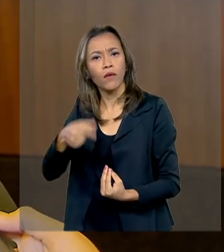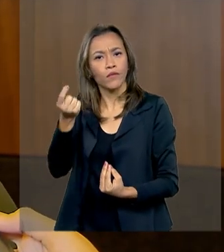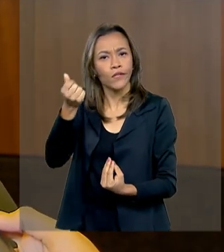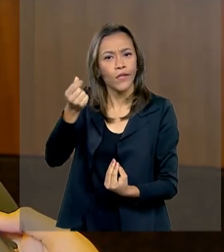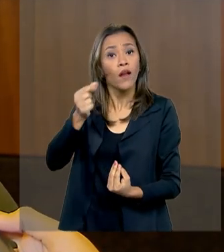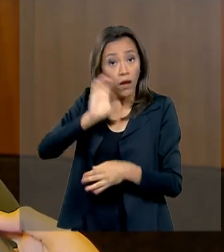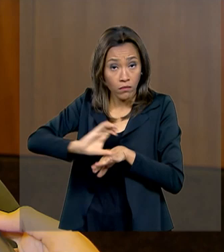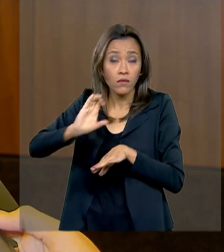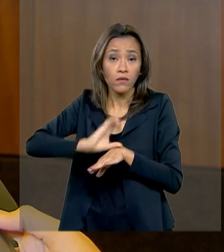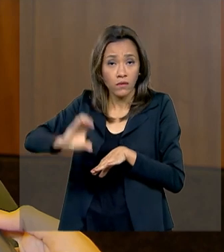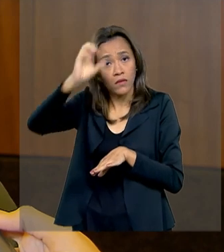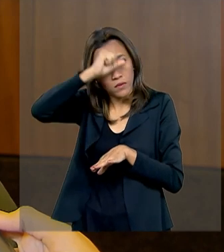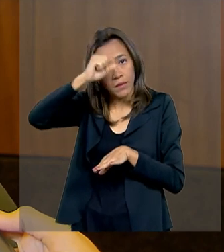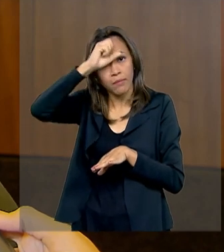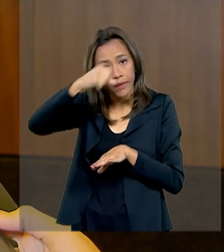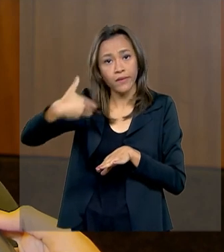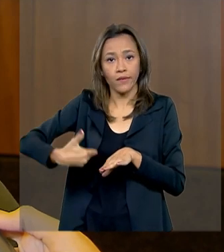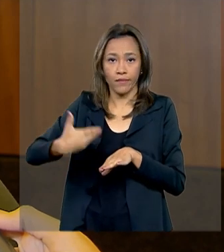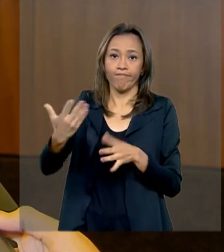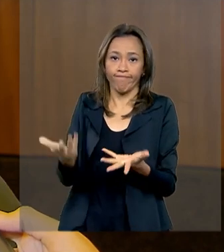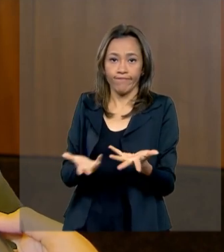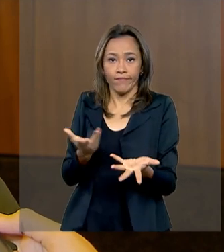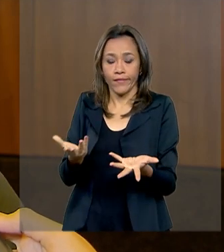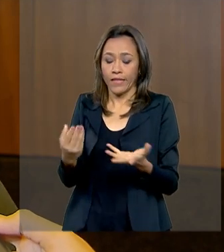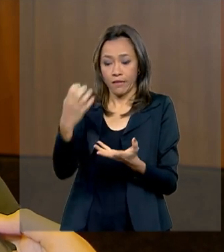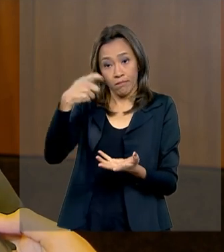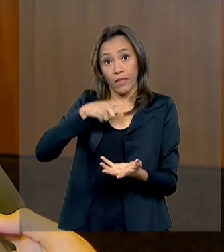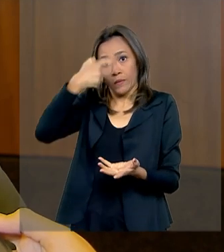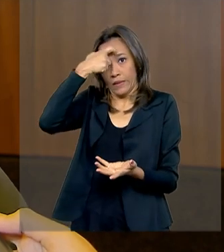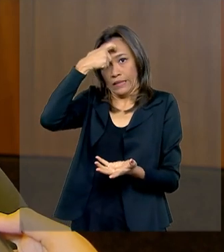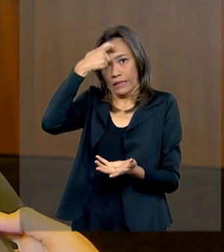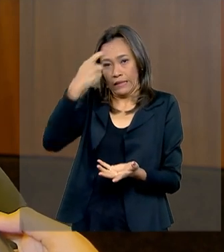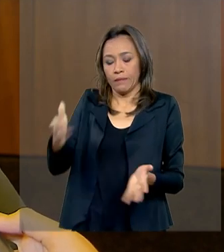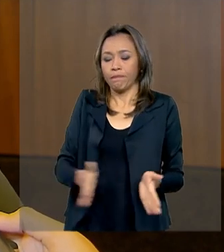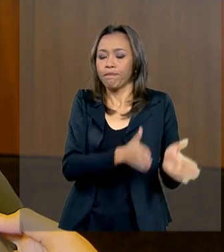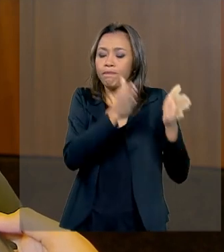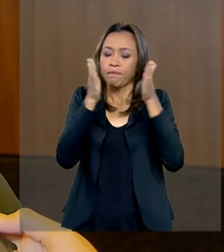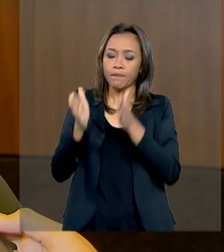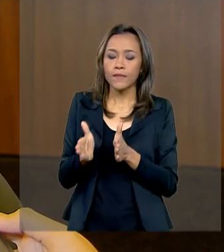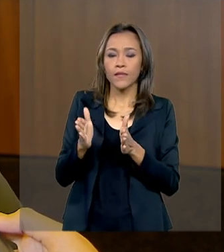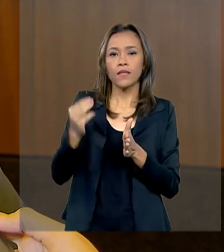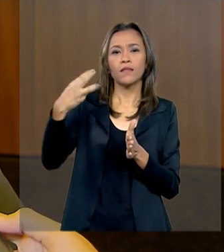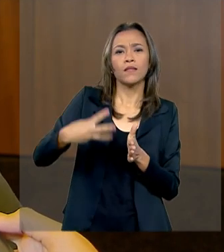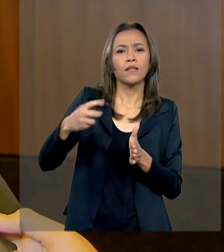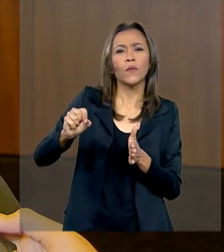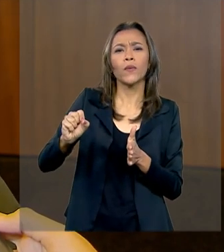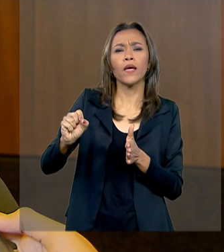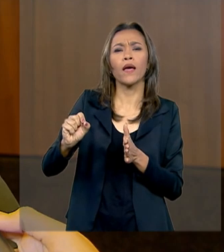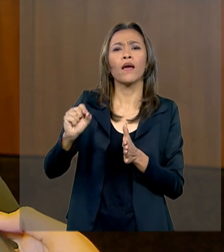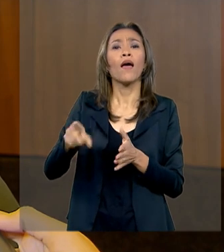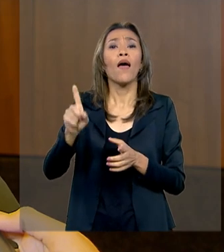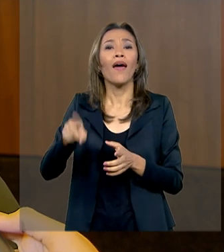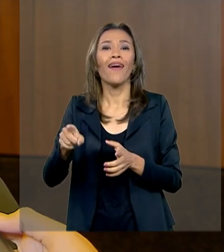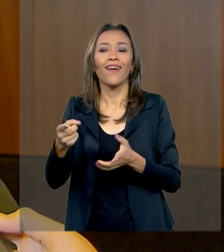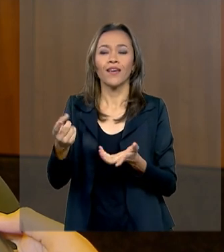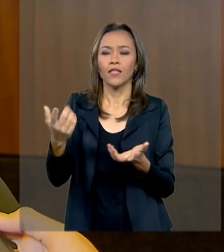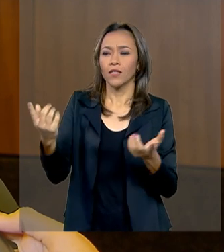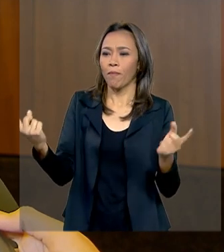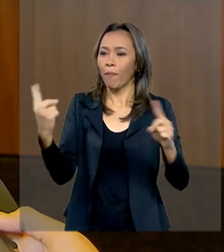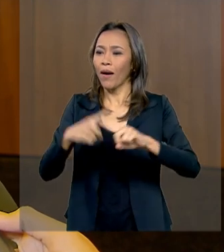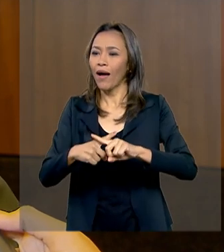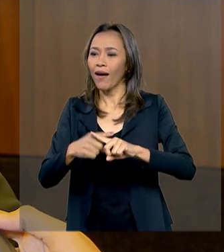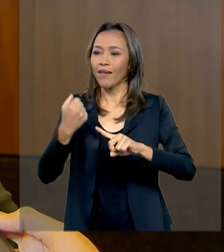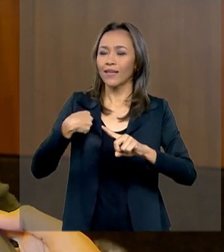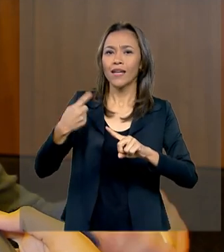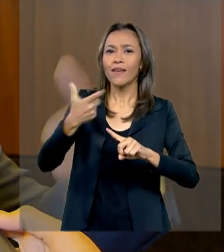em relação à sua vida financeira, decisões mais conscientes. A terceira iniciativa é um concurso que vai premiar iniciativas de